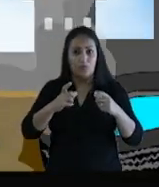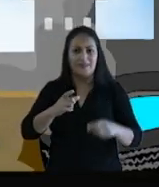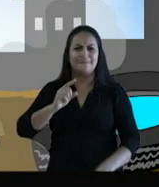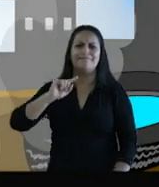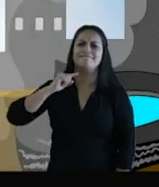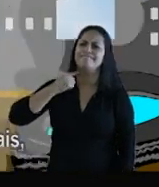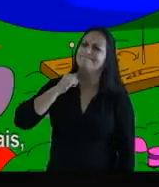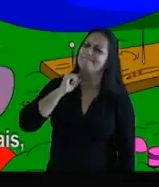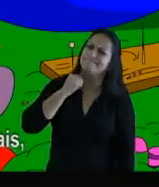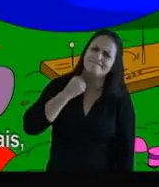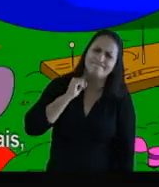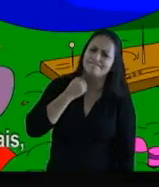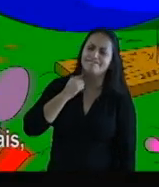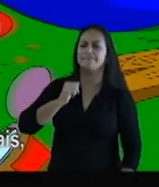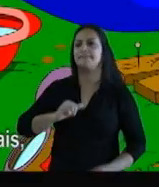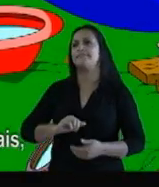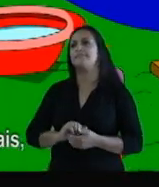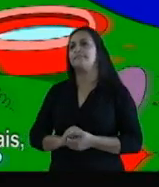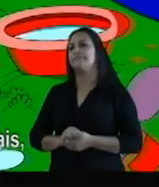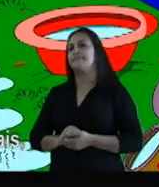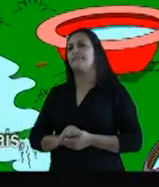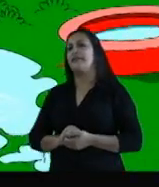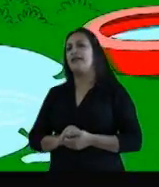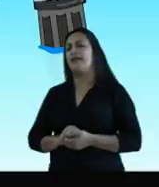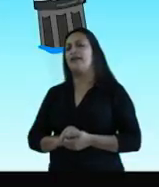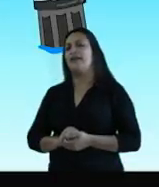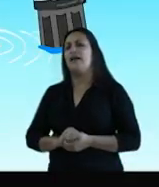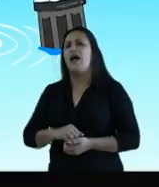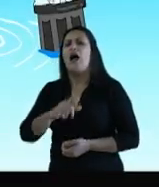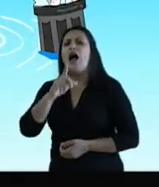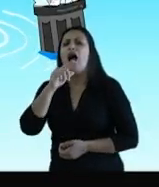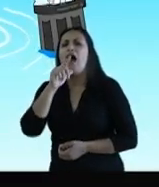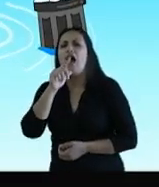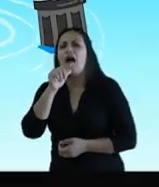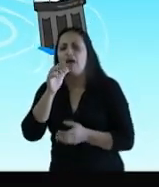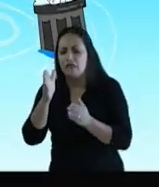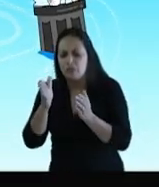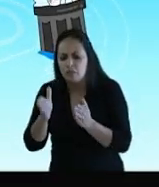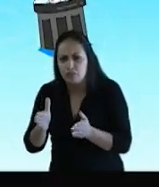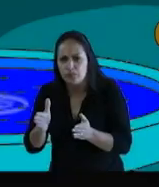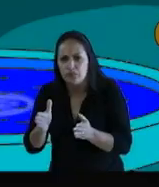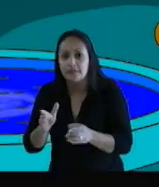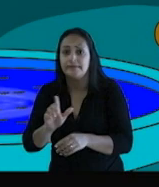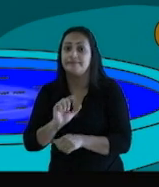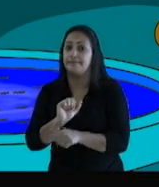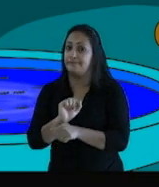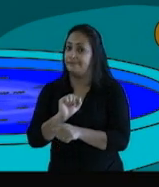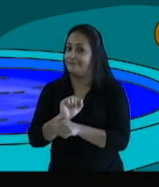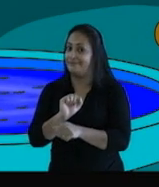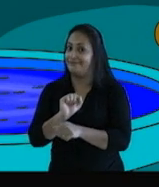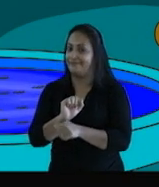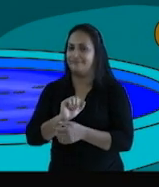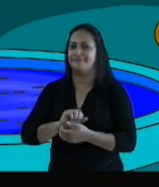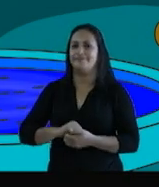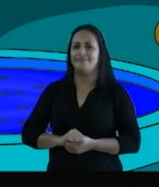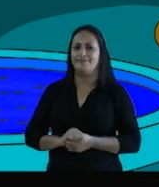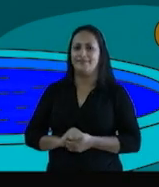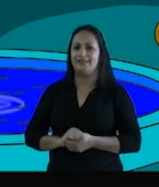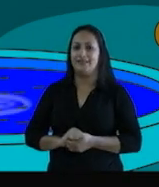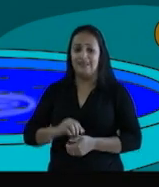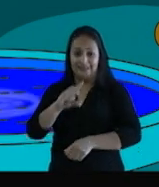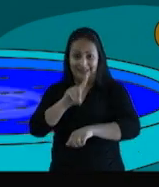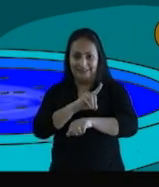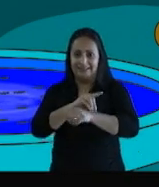moravam, não cuidavam dos seus quintais. Havia muita água parada, logo ela ficou